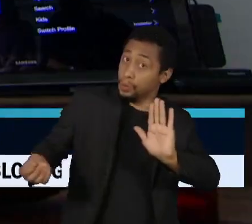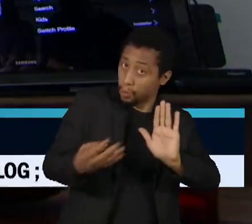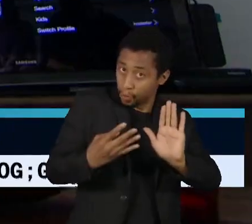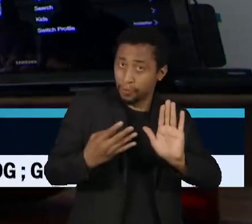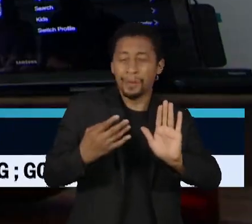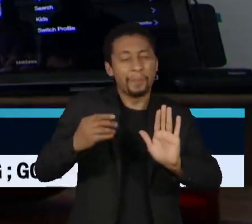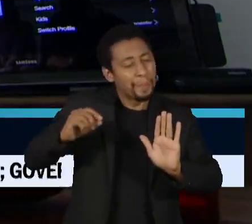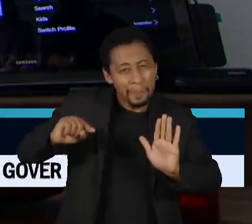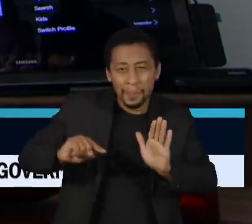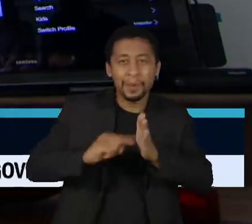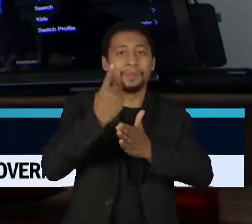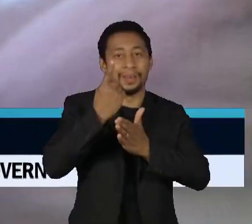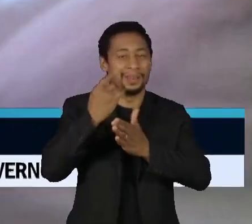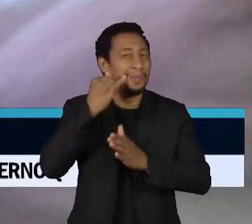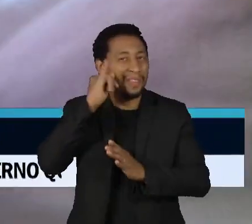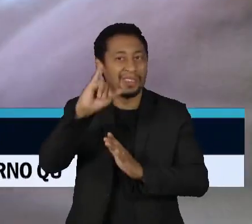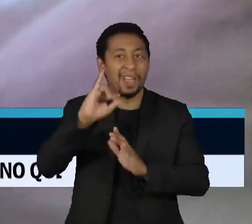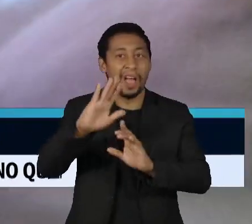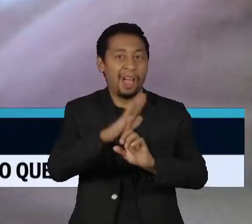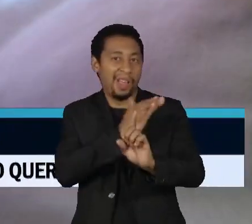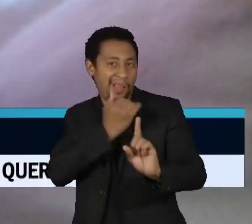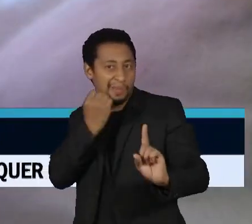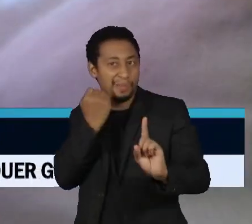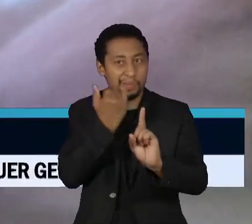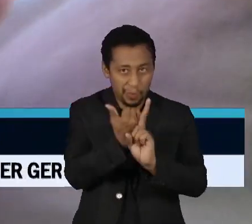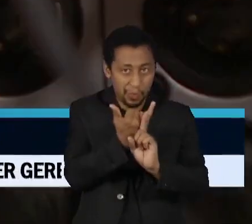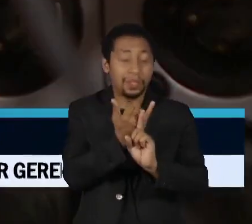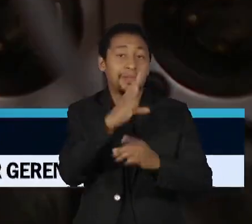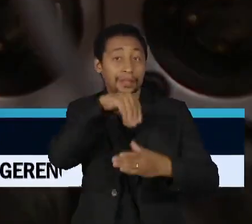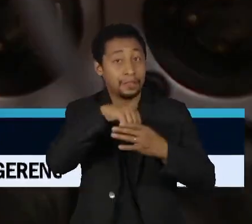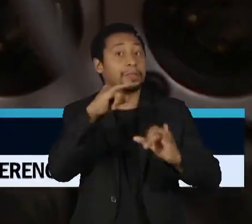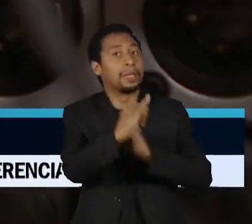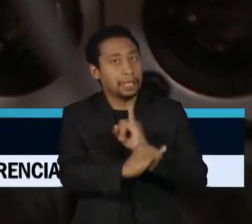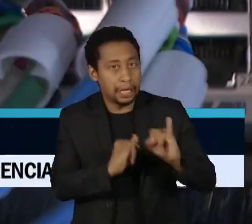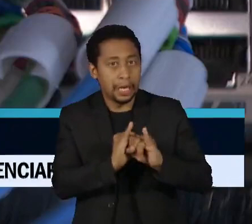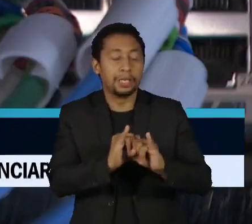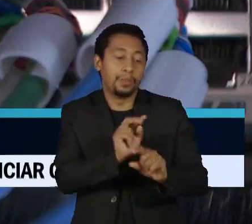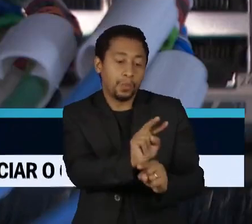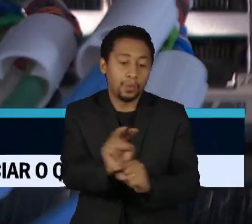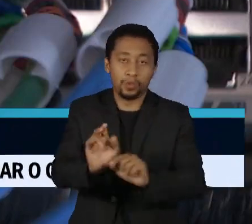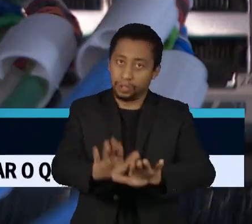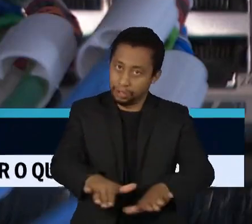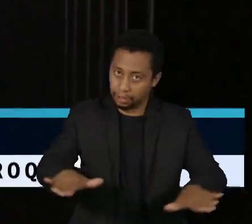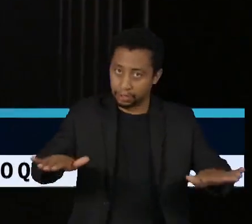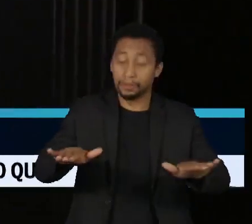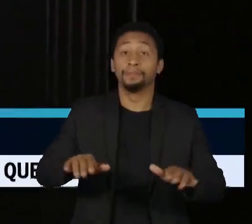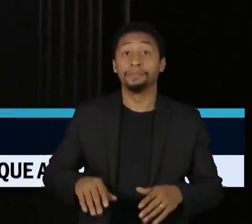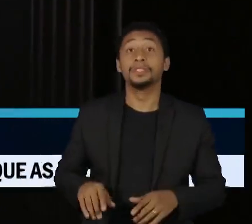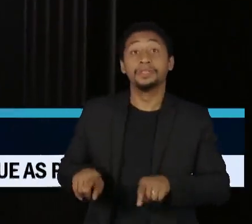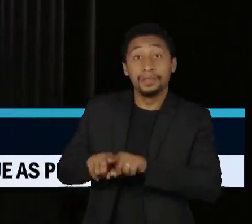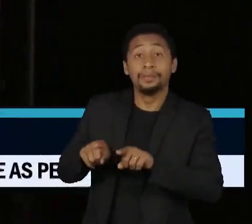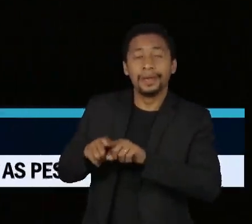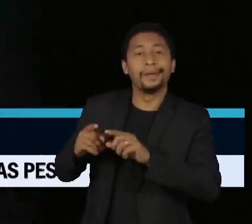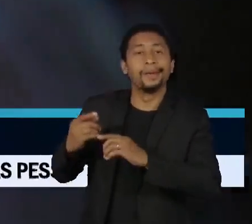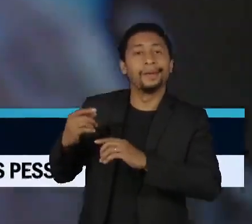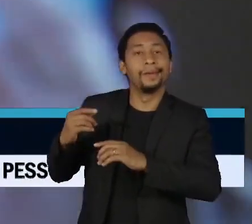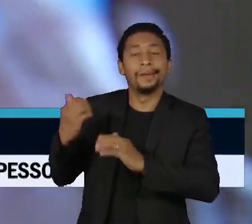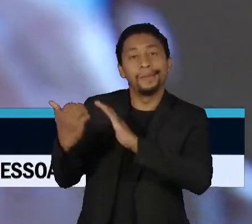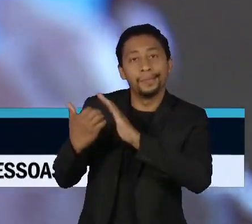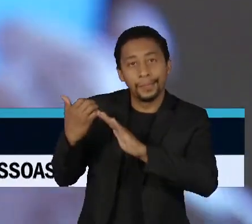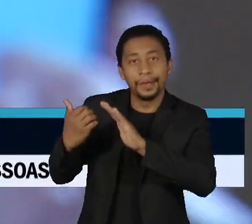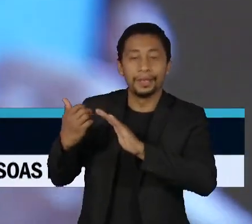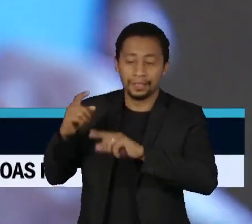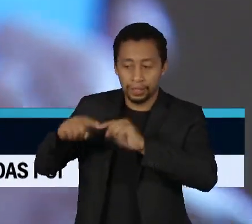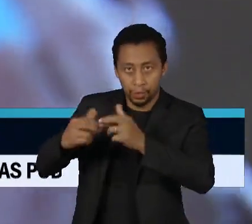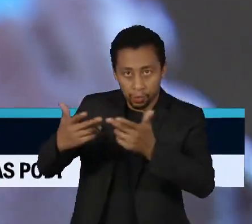cyberbullying do mundo para proteger crianças no ambiente virtual. E até os fornecedores de equipamentos para acessar a internet têm